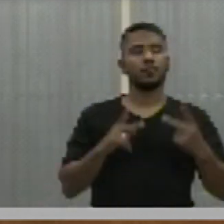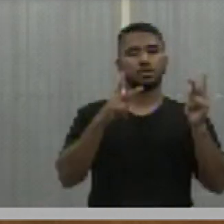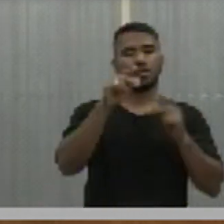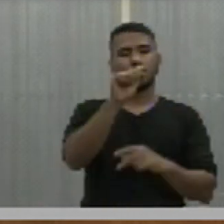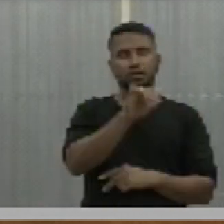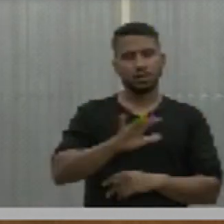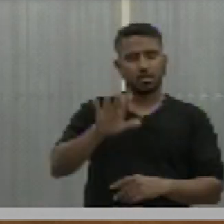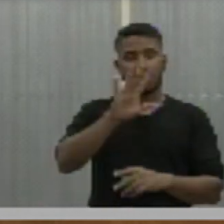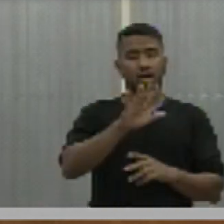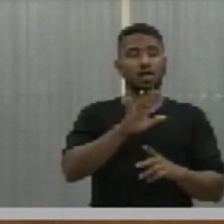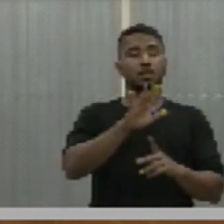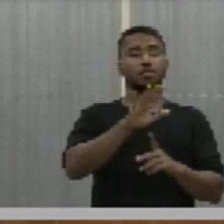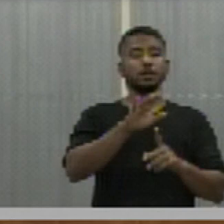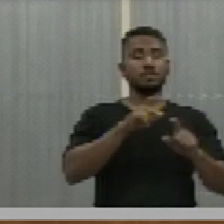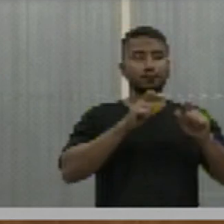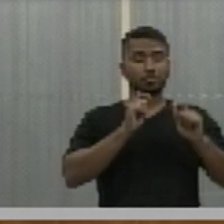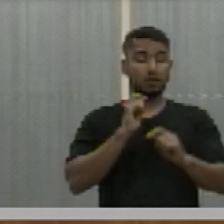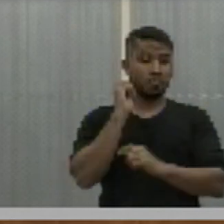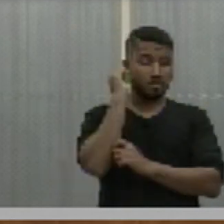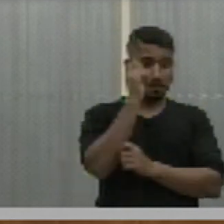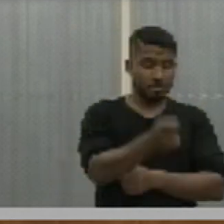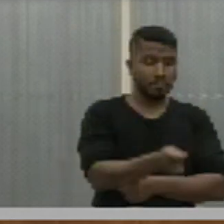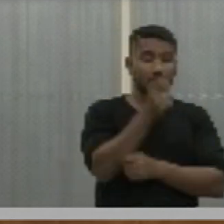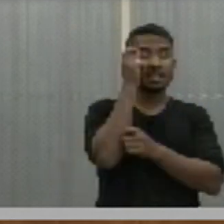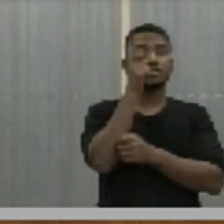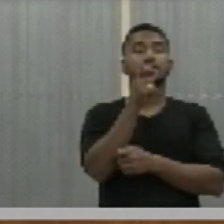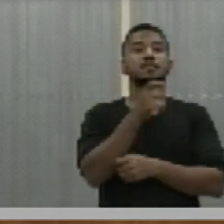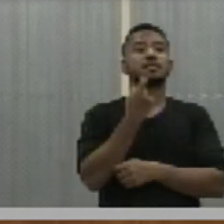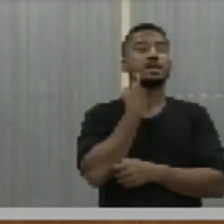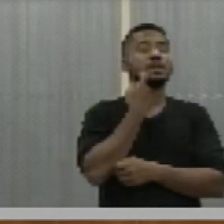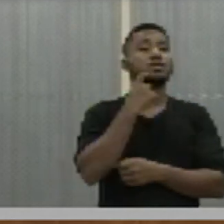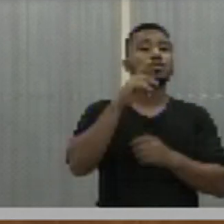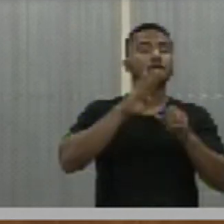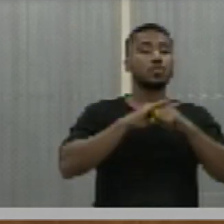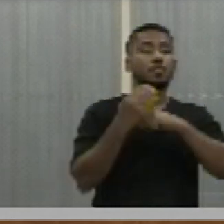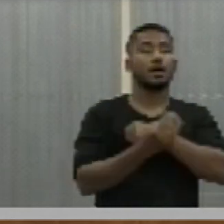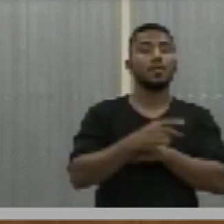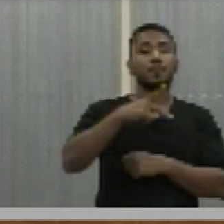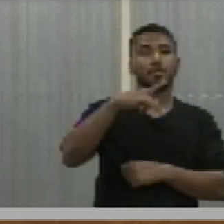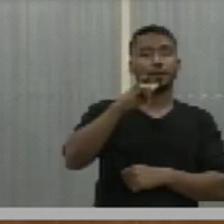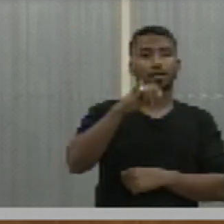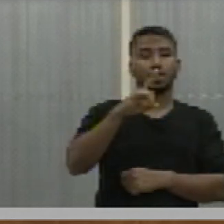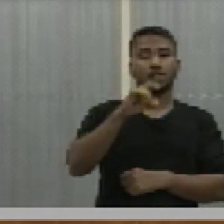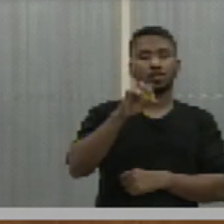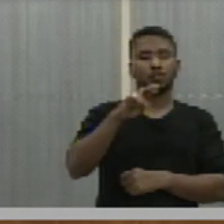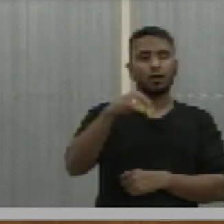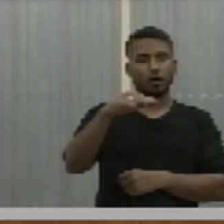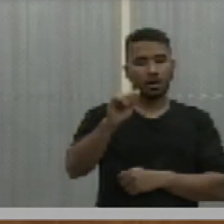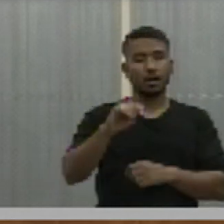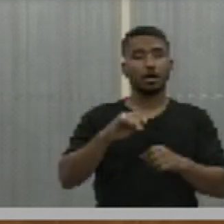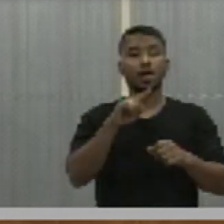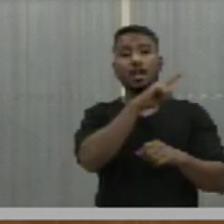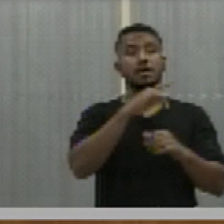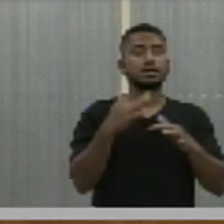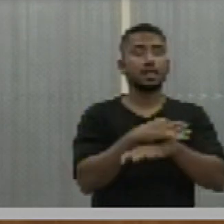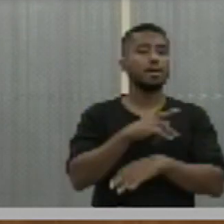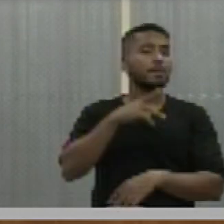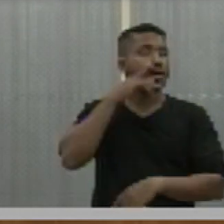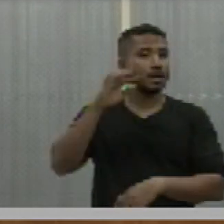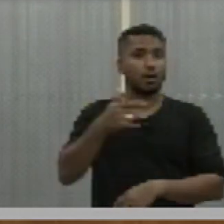Pescadores e Pescadores do bairro Pindorama, cidade de Parnaíba. De nº 49